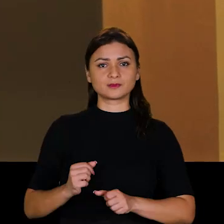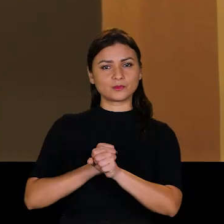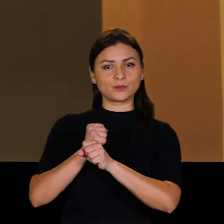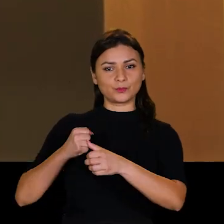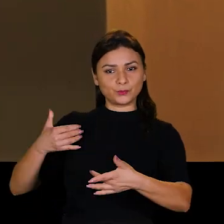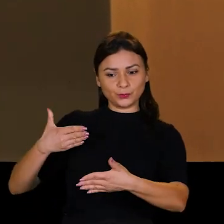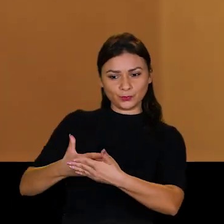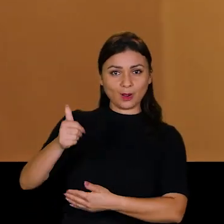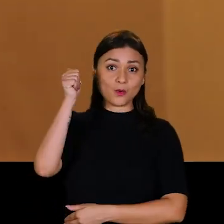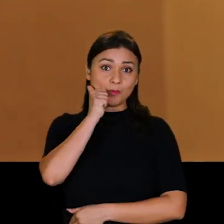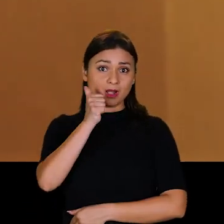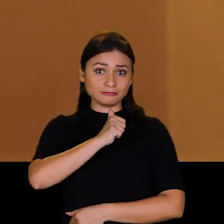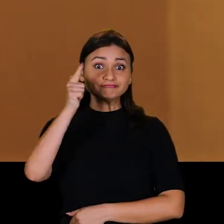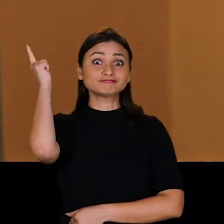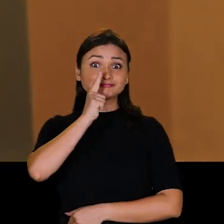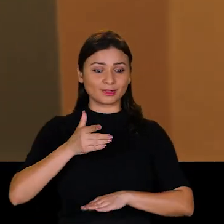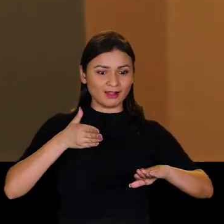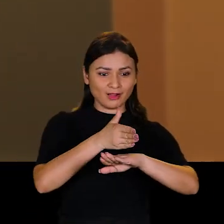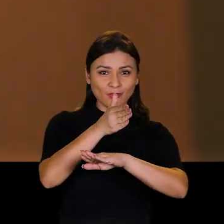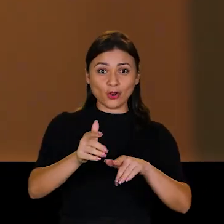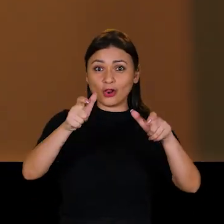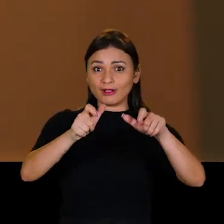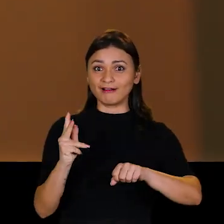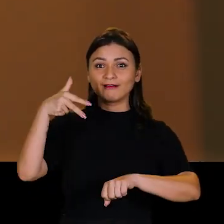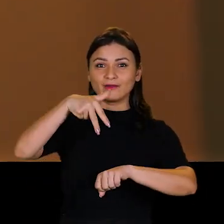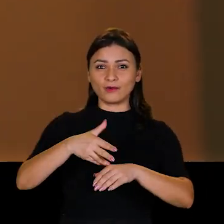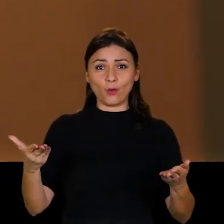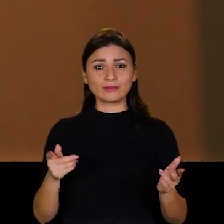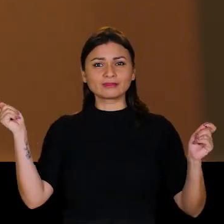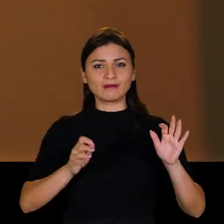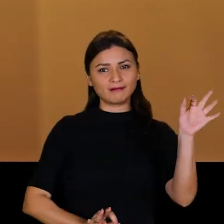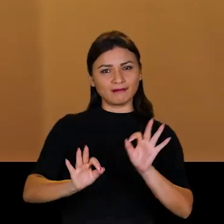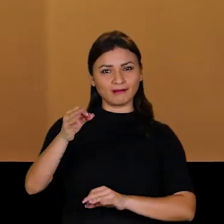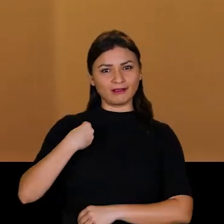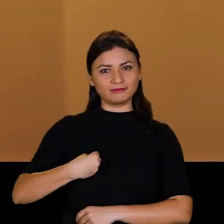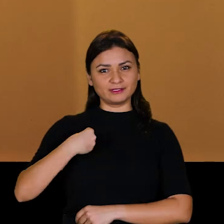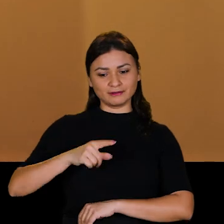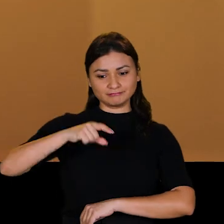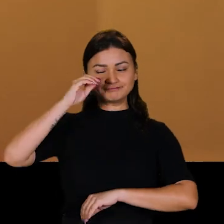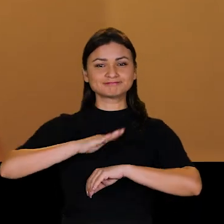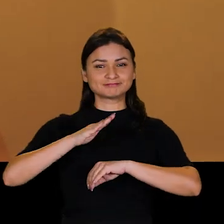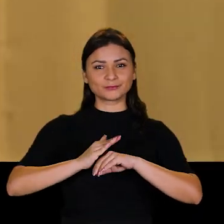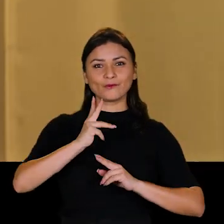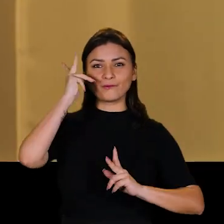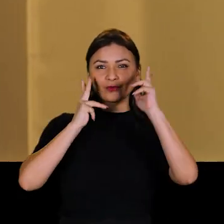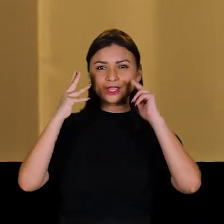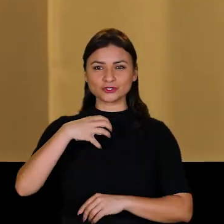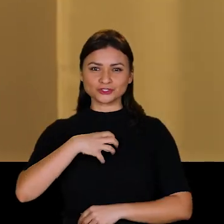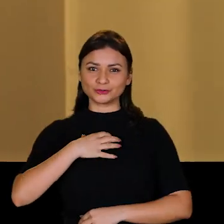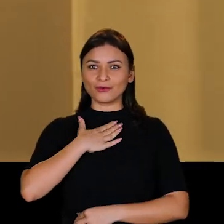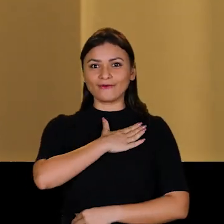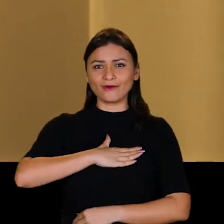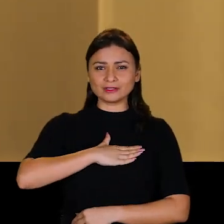Ao longo dos anos, as mulheres vêm conquistando seus passos. Hoje, podemos traçar o nosso caminho e tomar as nossas decisões. Cortar o